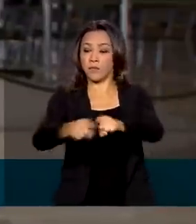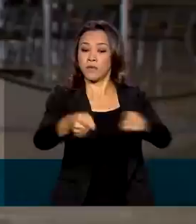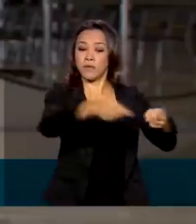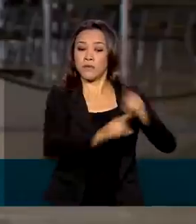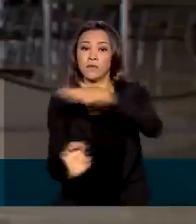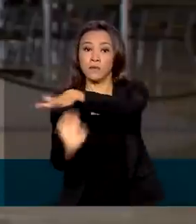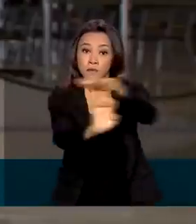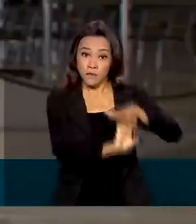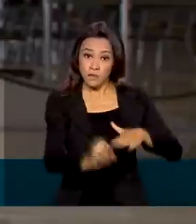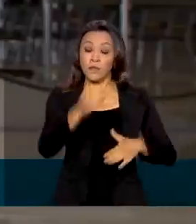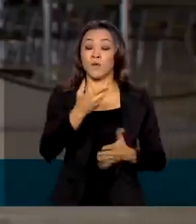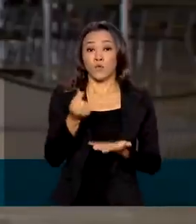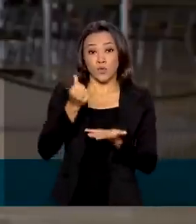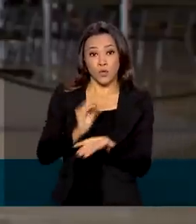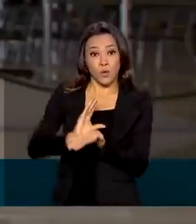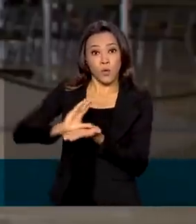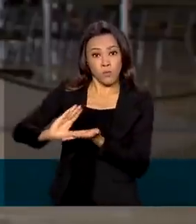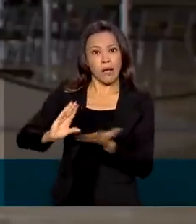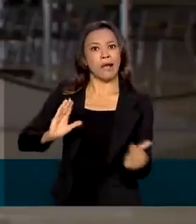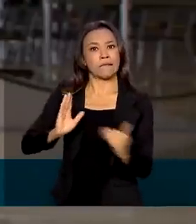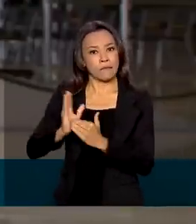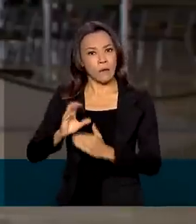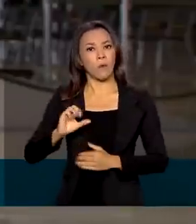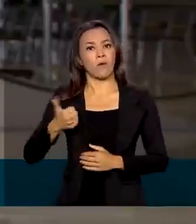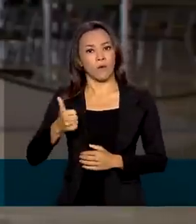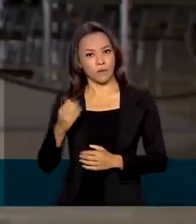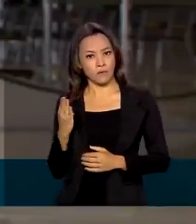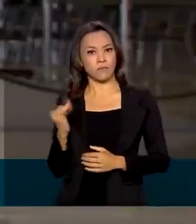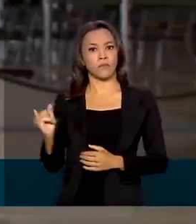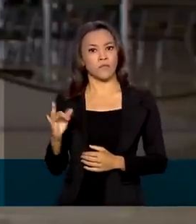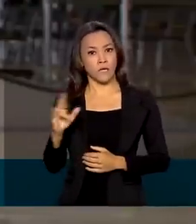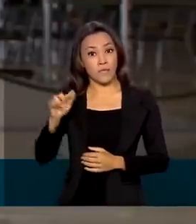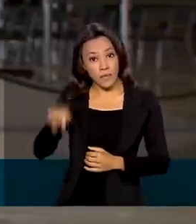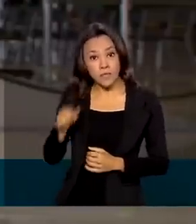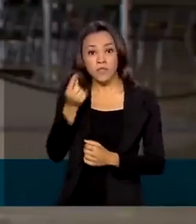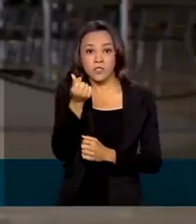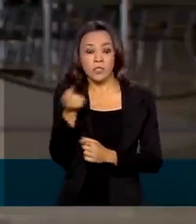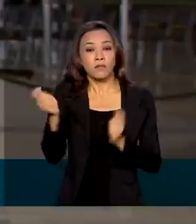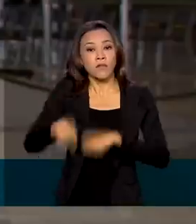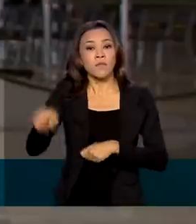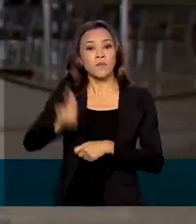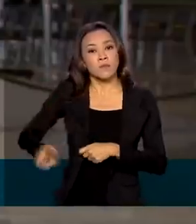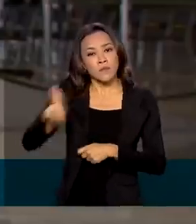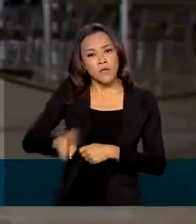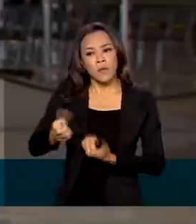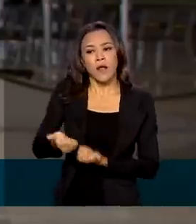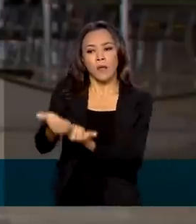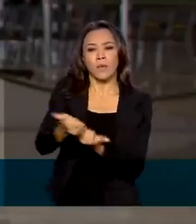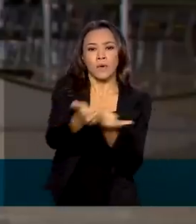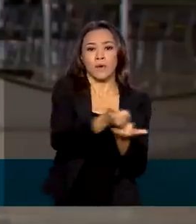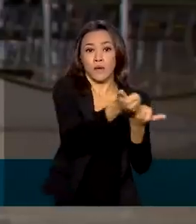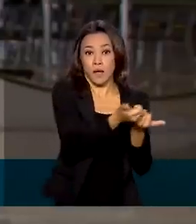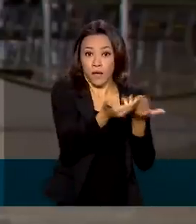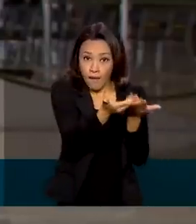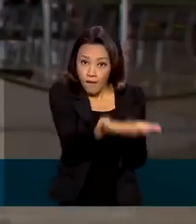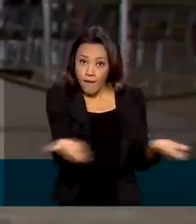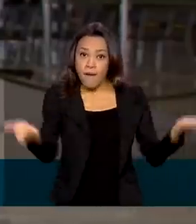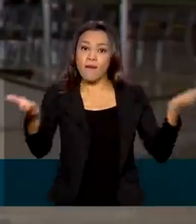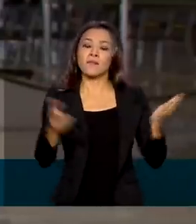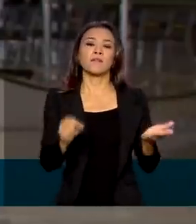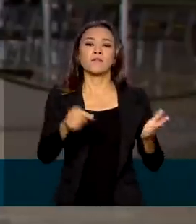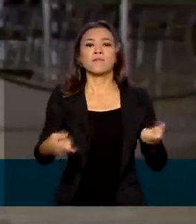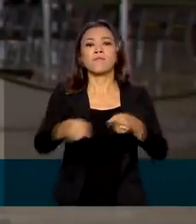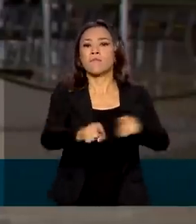investimento federal pode chegar a 11 bilhões de reais e esse dinheiro pode ser usado para apoiar todo o processo para viabilizar essas concessões e essas